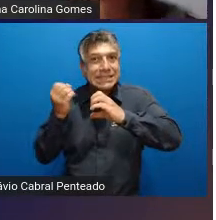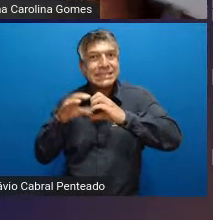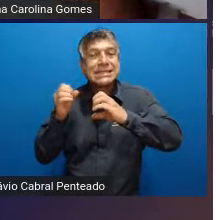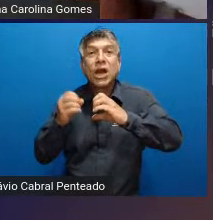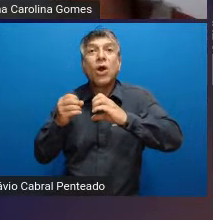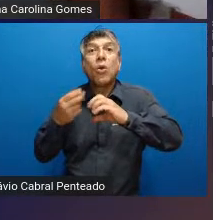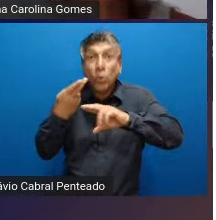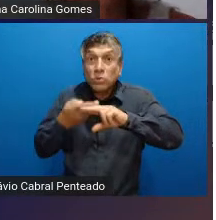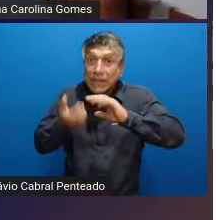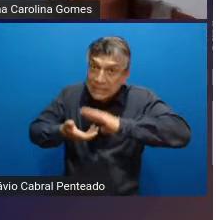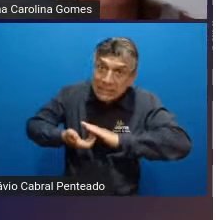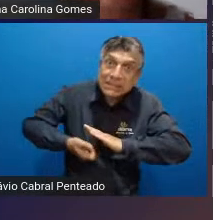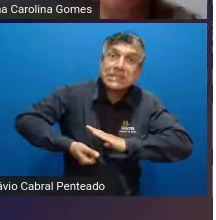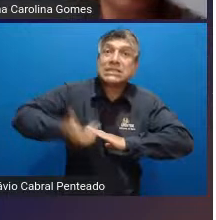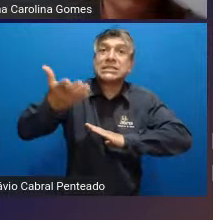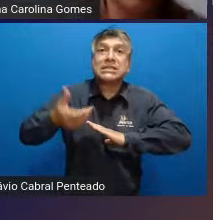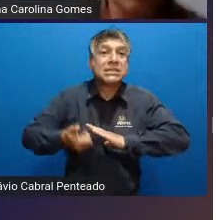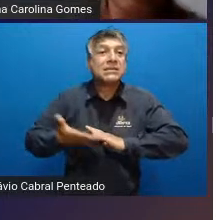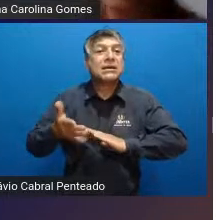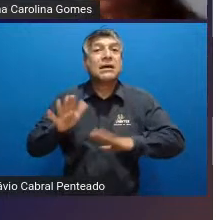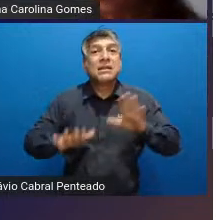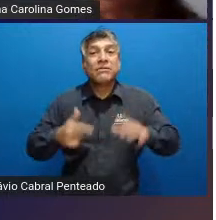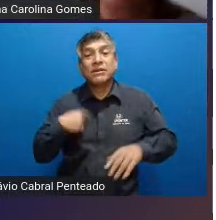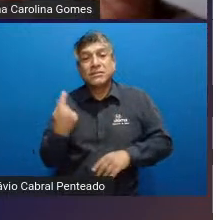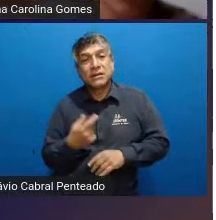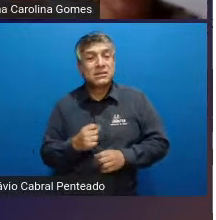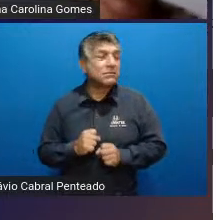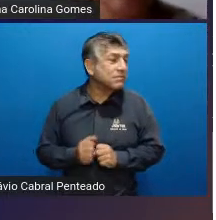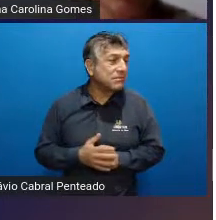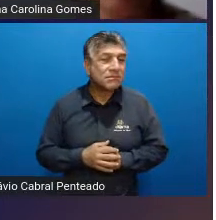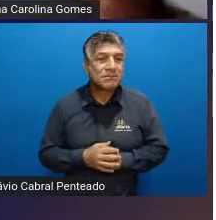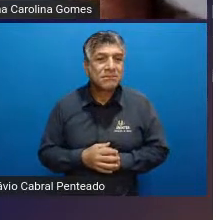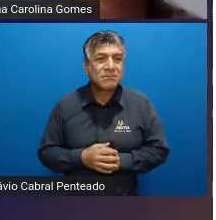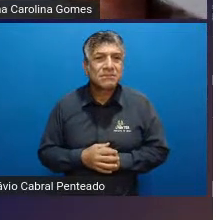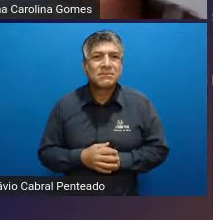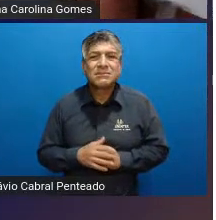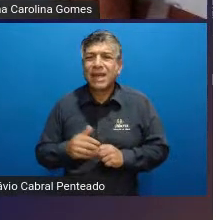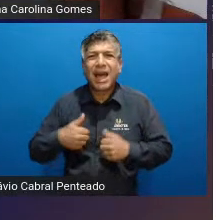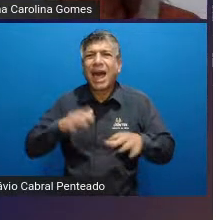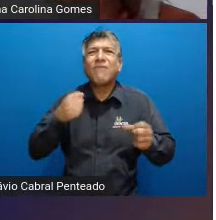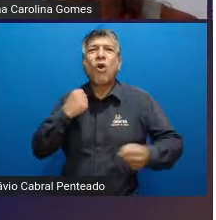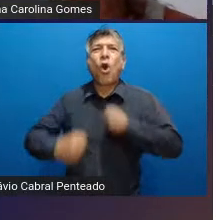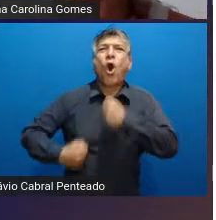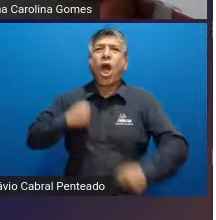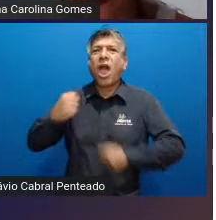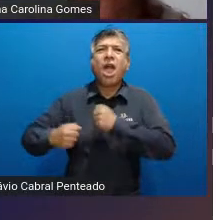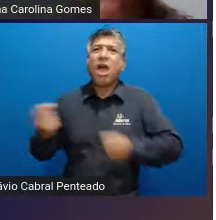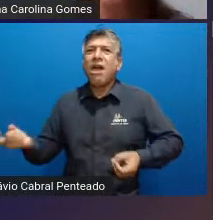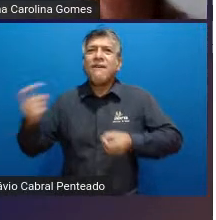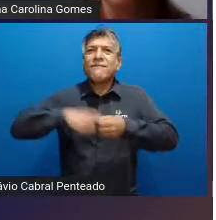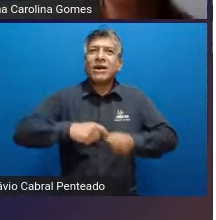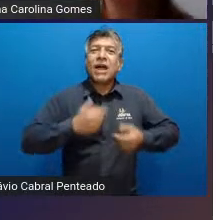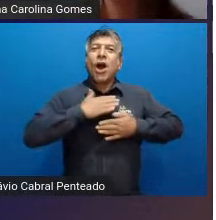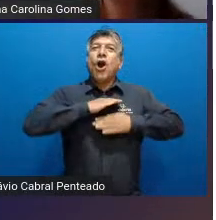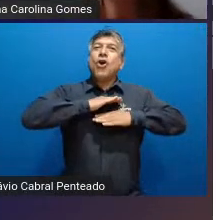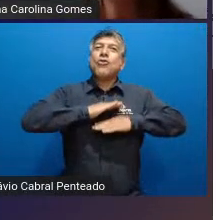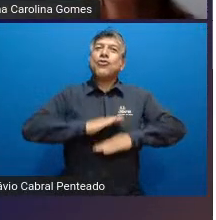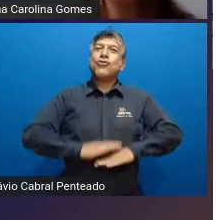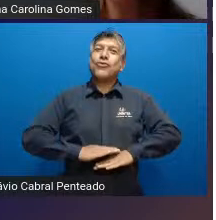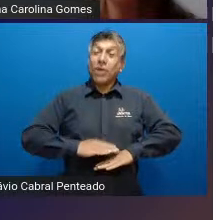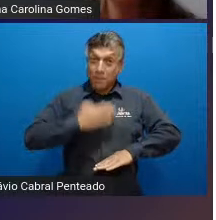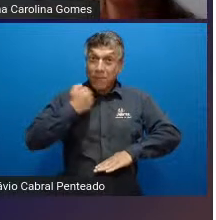ser utilizados de uma maneira às vezes a gente tá um pouco estressada ah quer saber vou deixar isso aqui de lado vou fazer uma corrida e a gente volta 100% melhor né